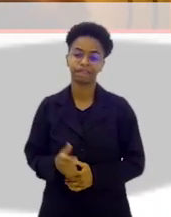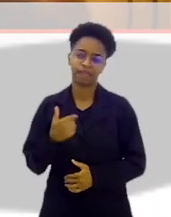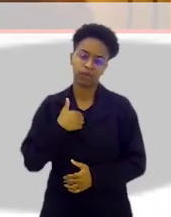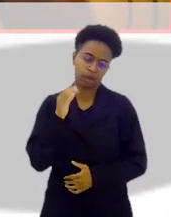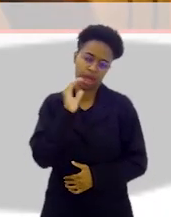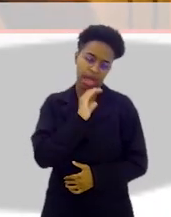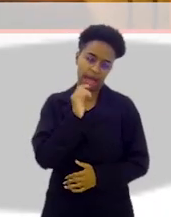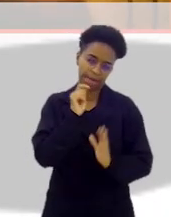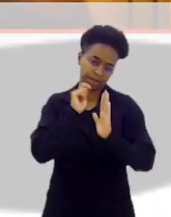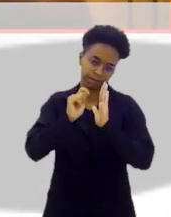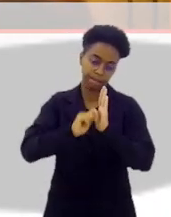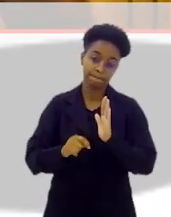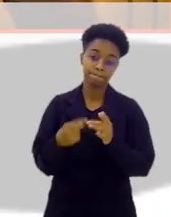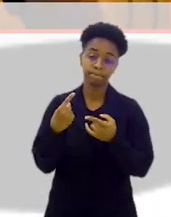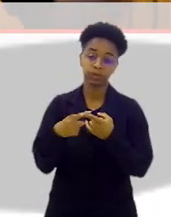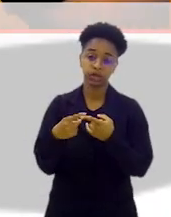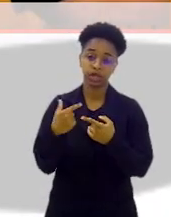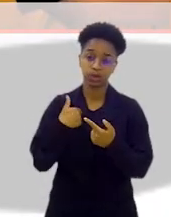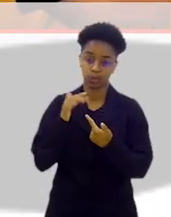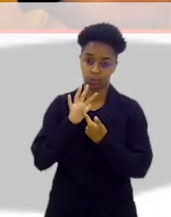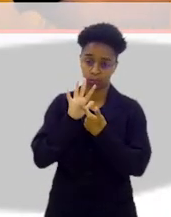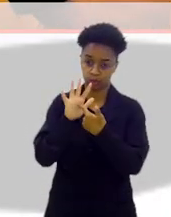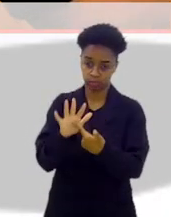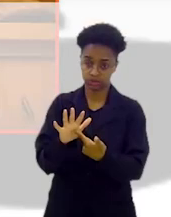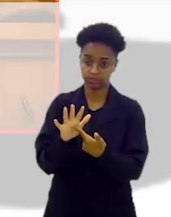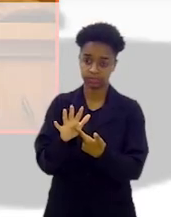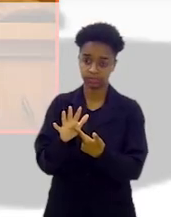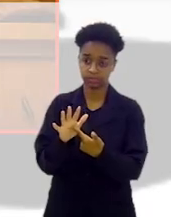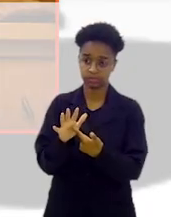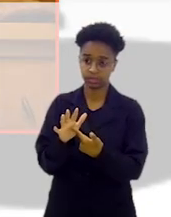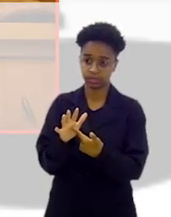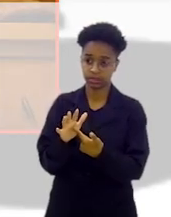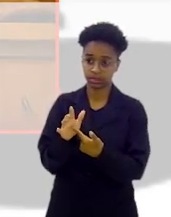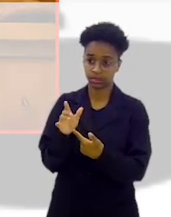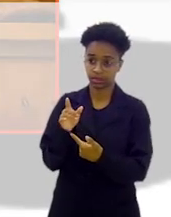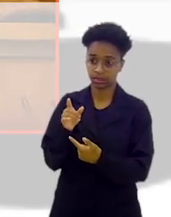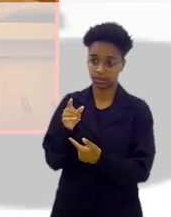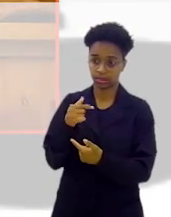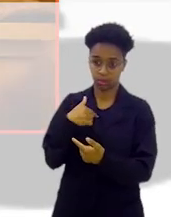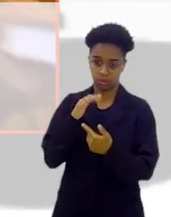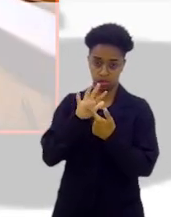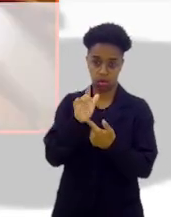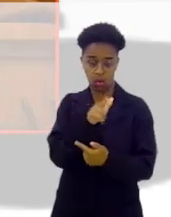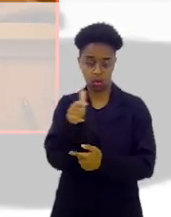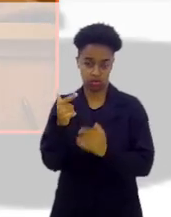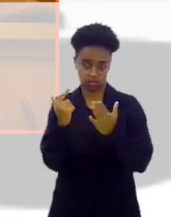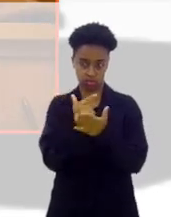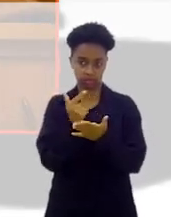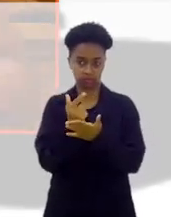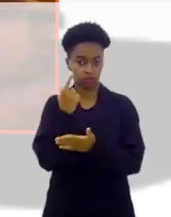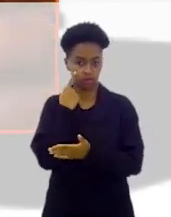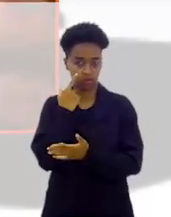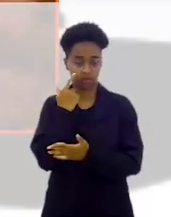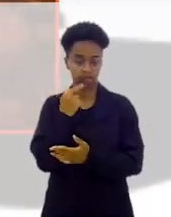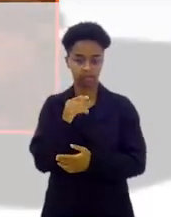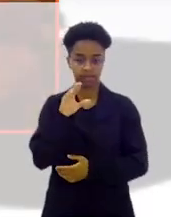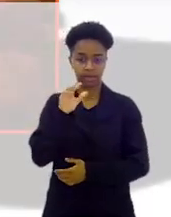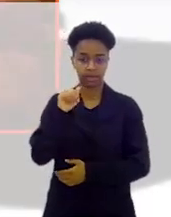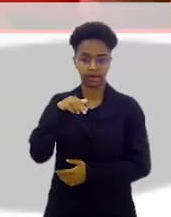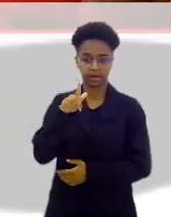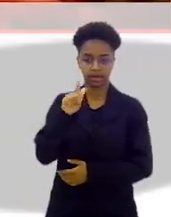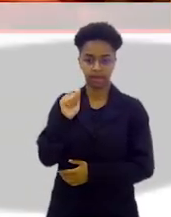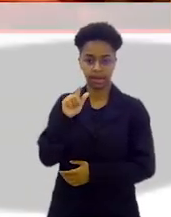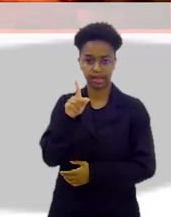Mas eu sou rápido, né? Como eu te mostrei, esse livro... Vou te mostrar um outro livro aqui que me